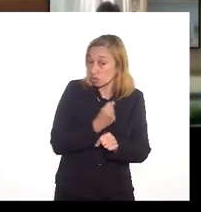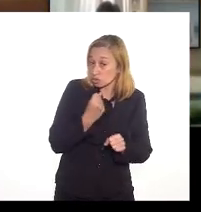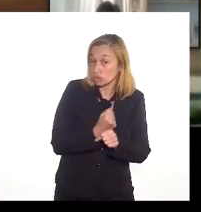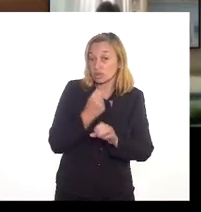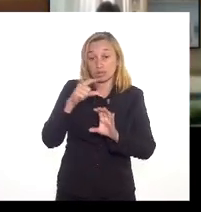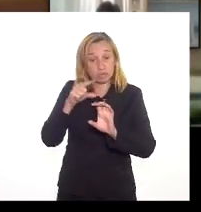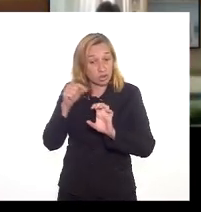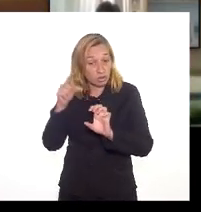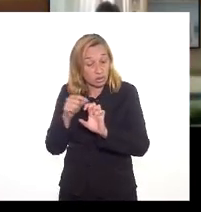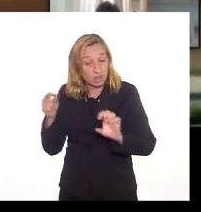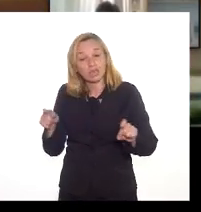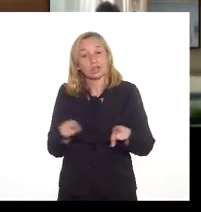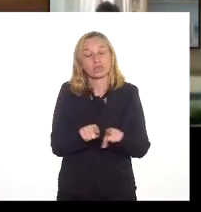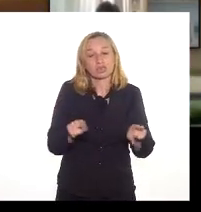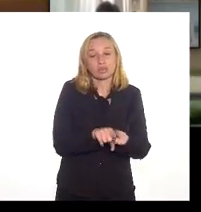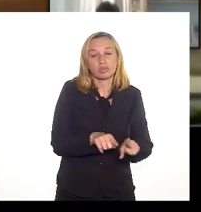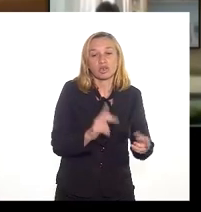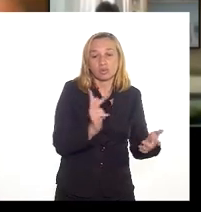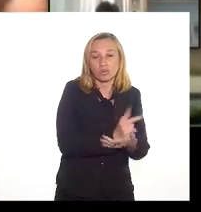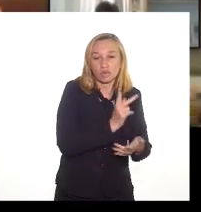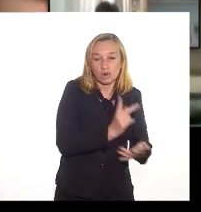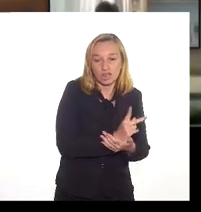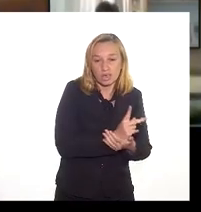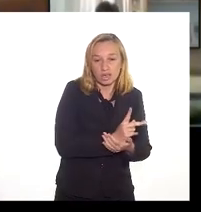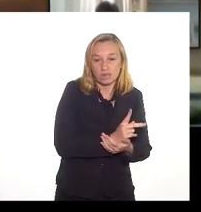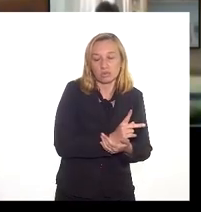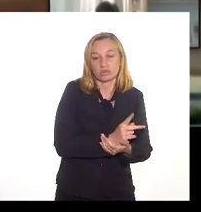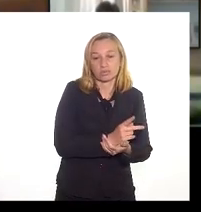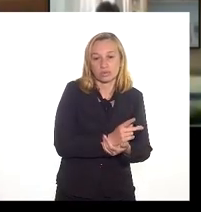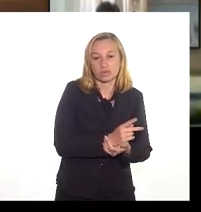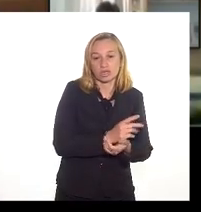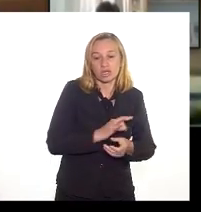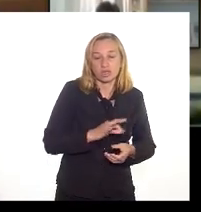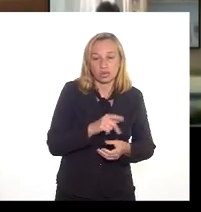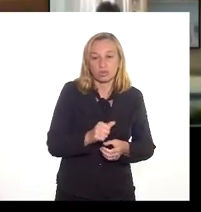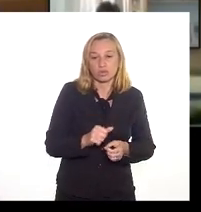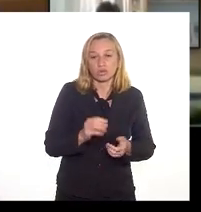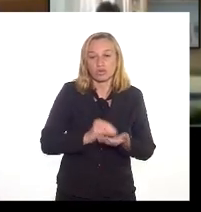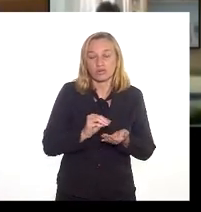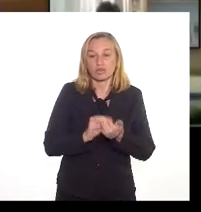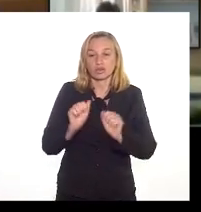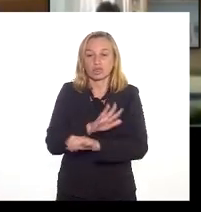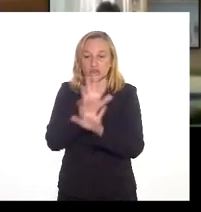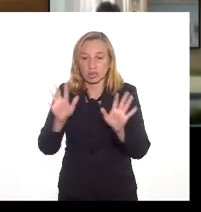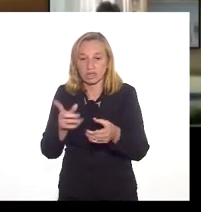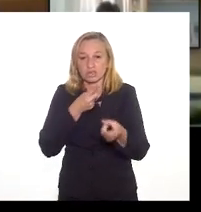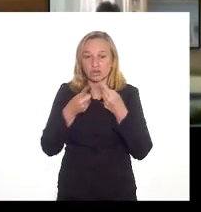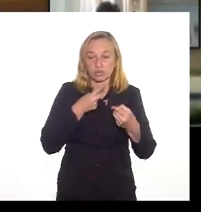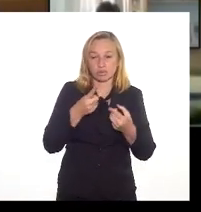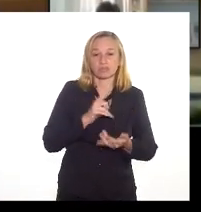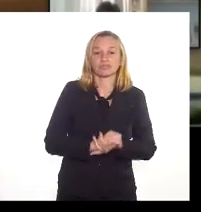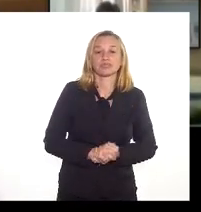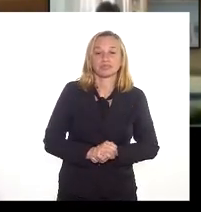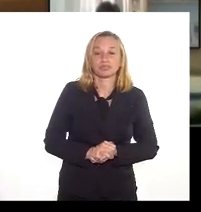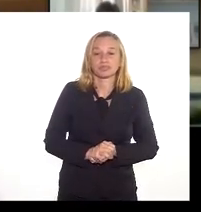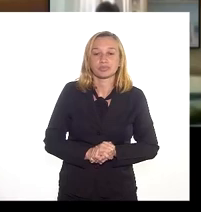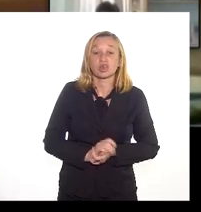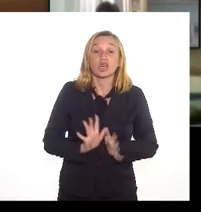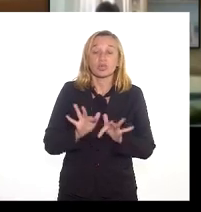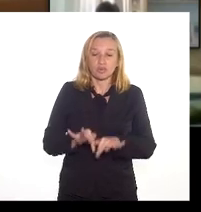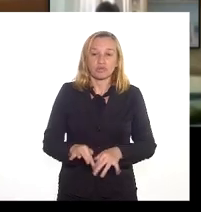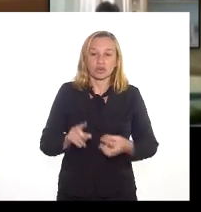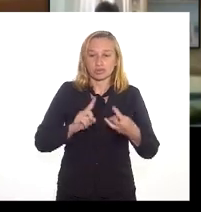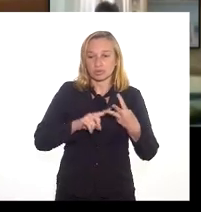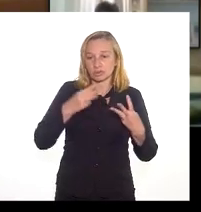e a violação de procedimentos e da transparência tão necessária nessa discussão e por fim o